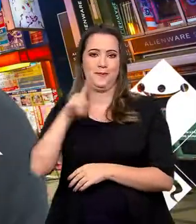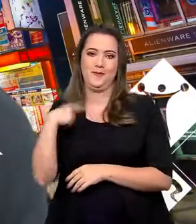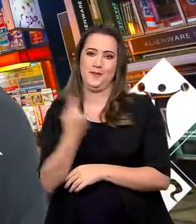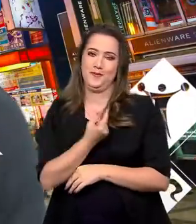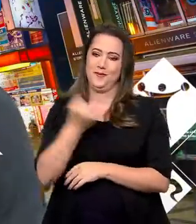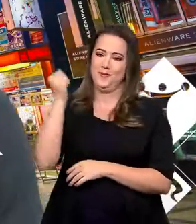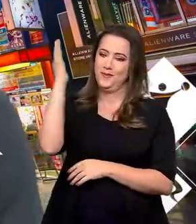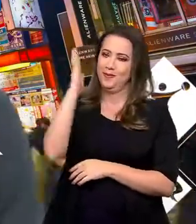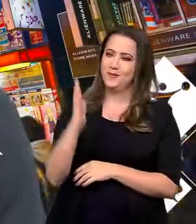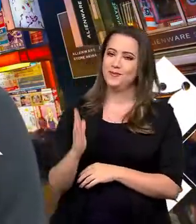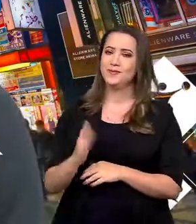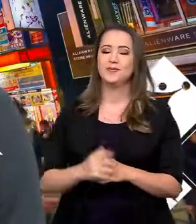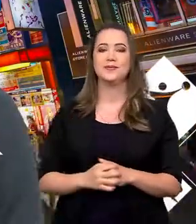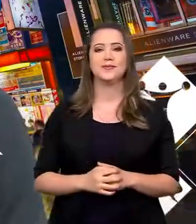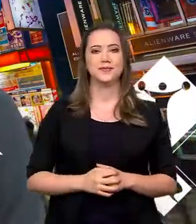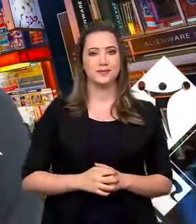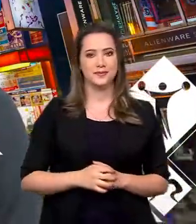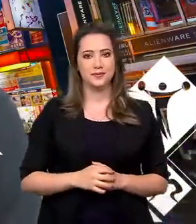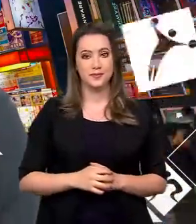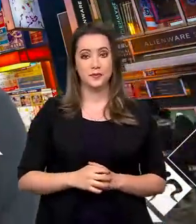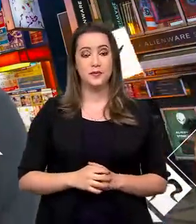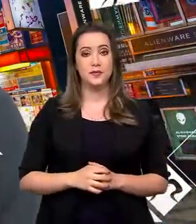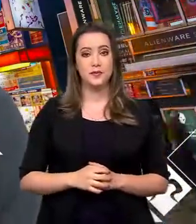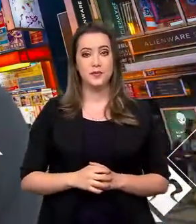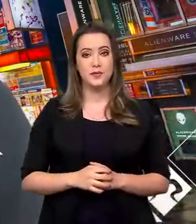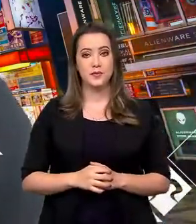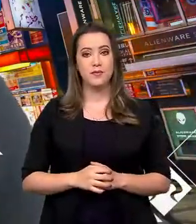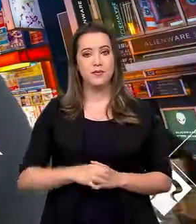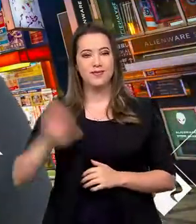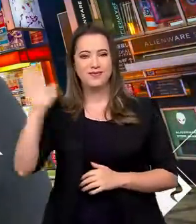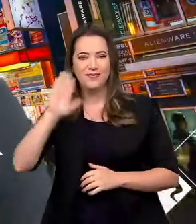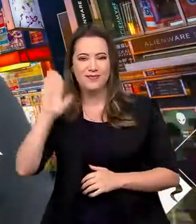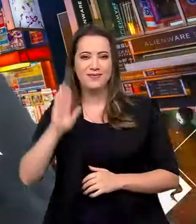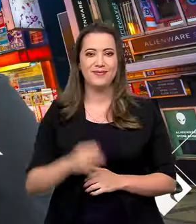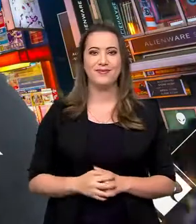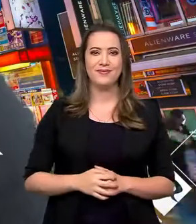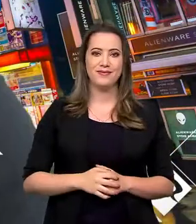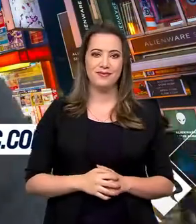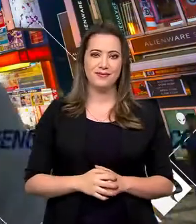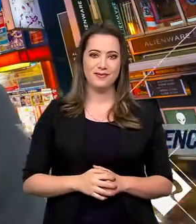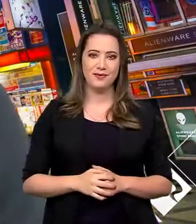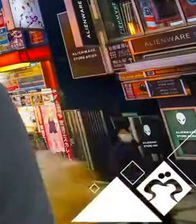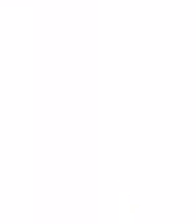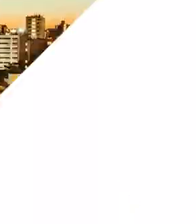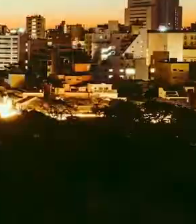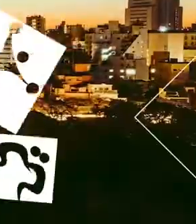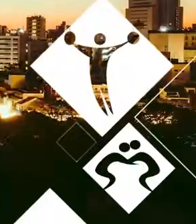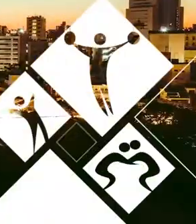agenciabrasil.ebc.com.br. Valeu e até a próxima!